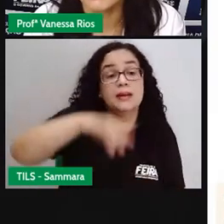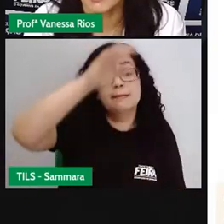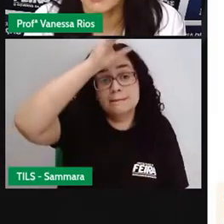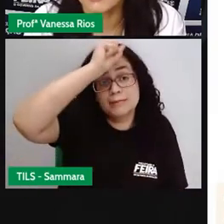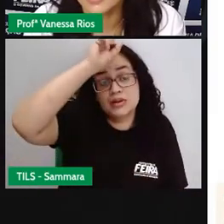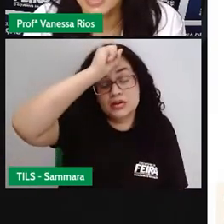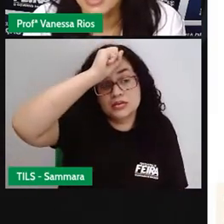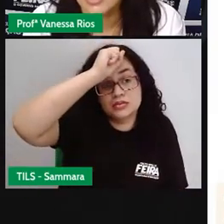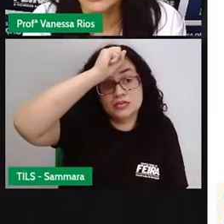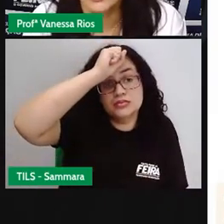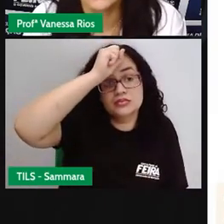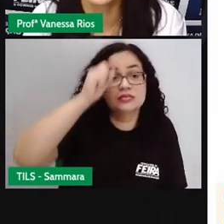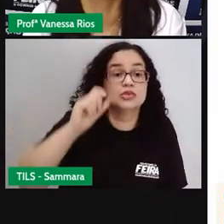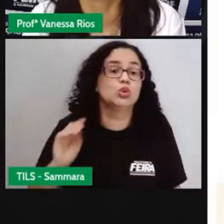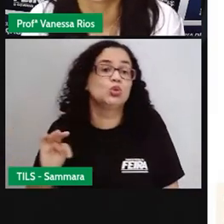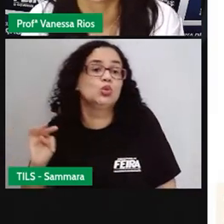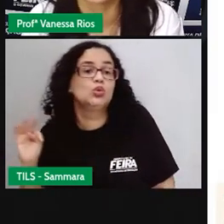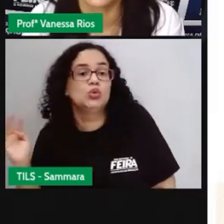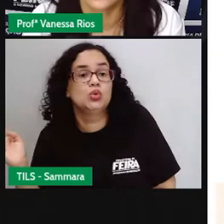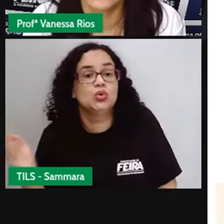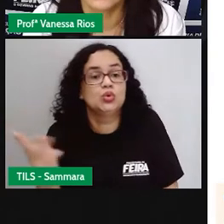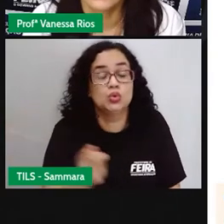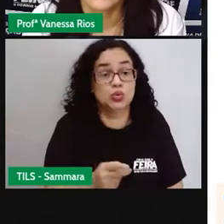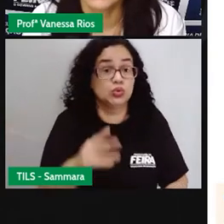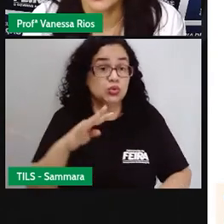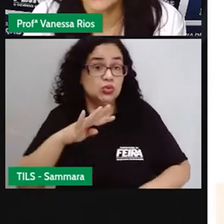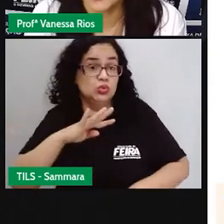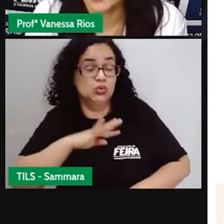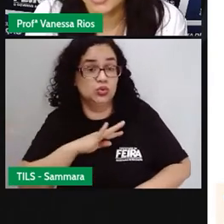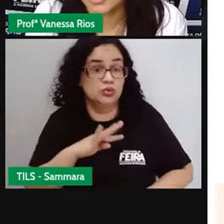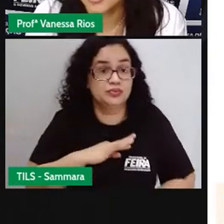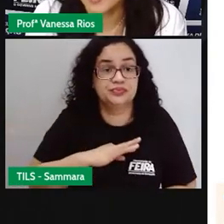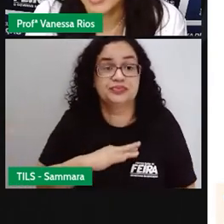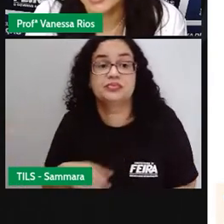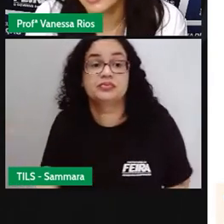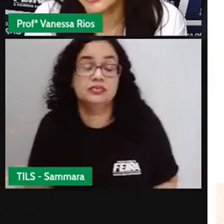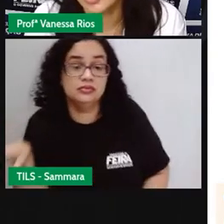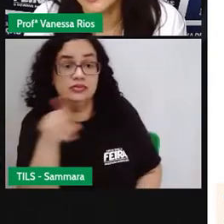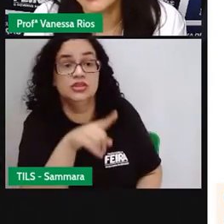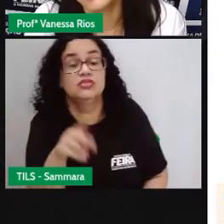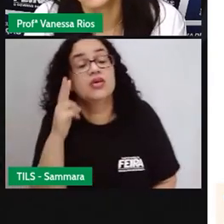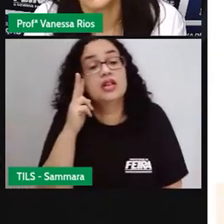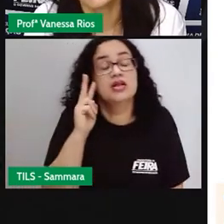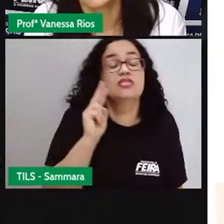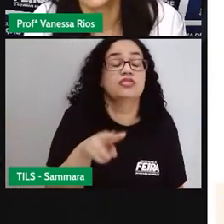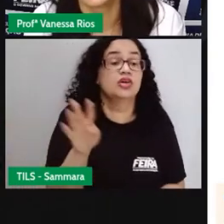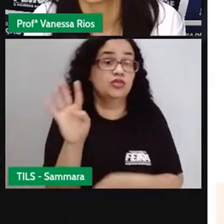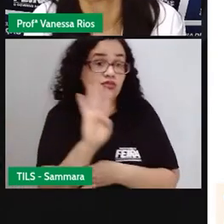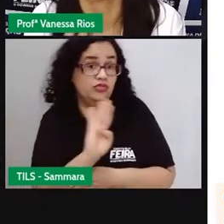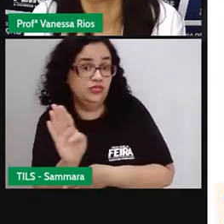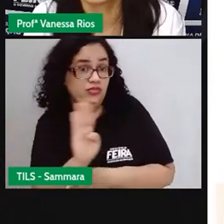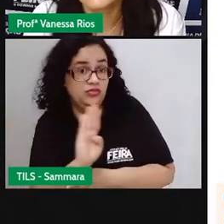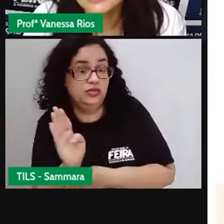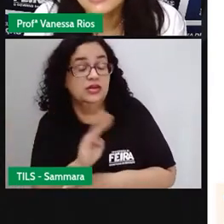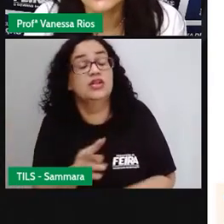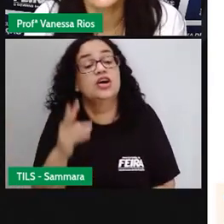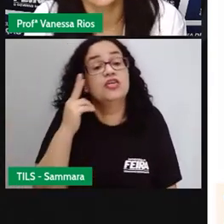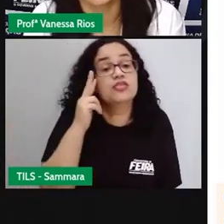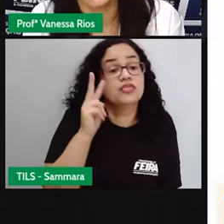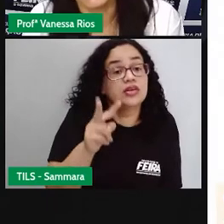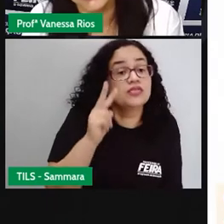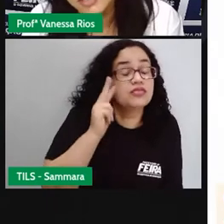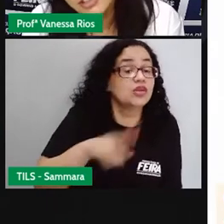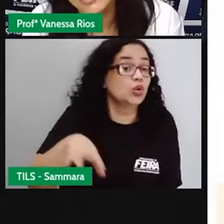ela envolve, né? Todo o nosso corpo. Quando vocês estão aí assistindo a videoaula, vocês estão vendo,